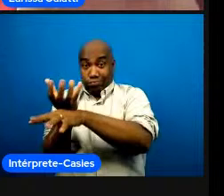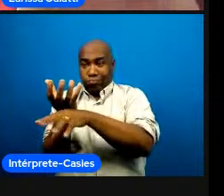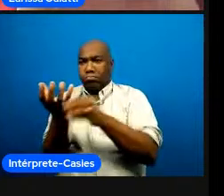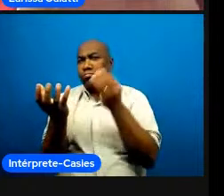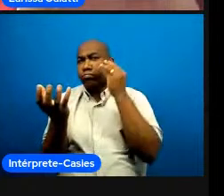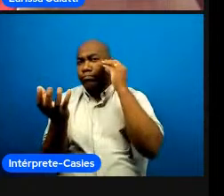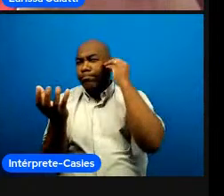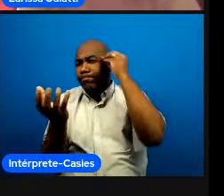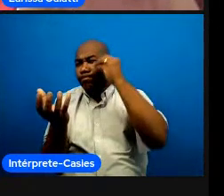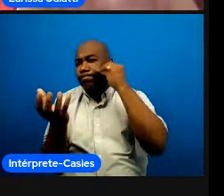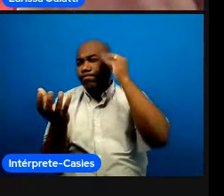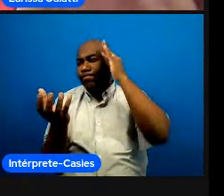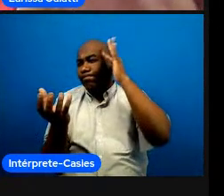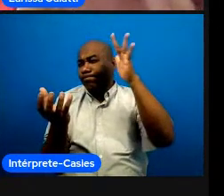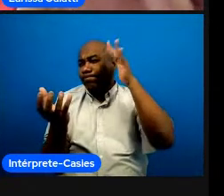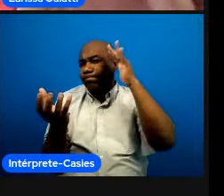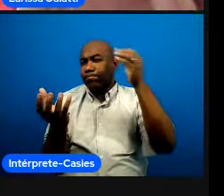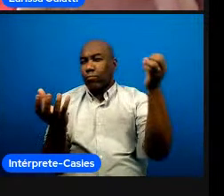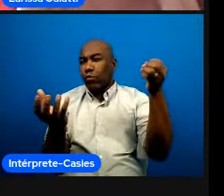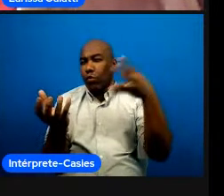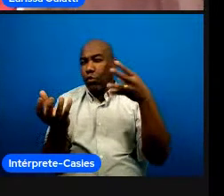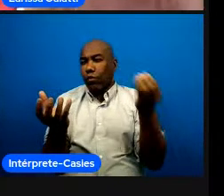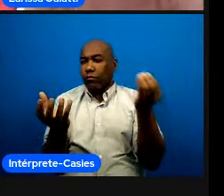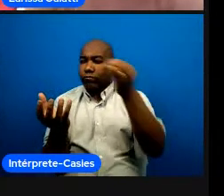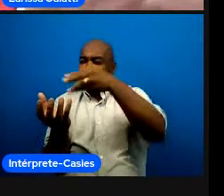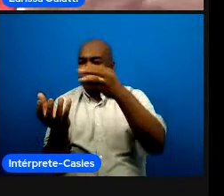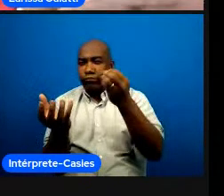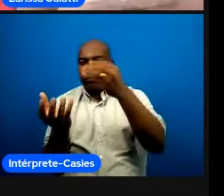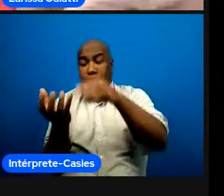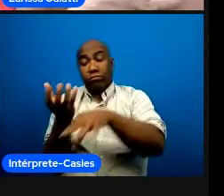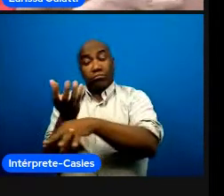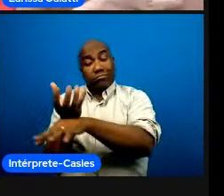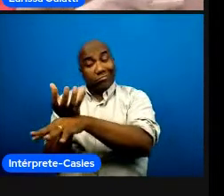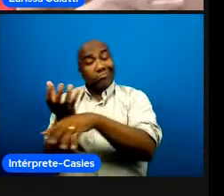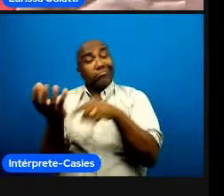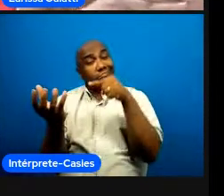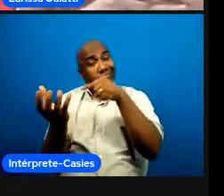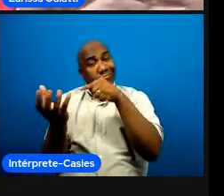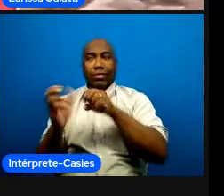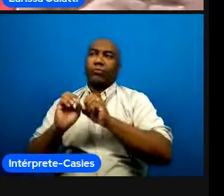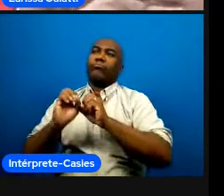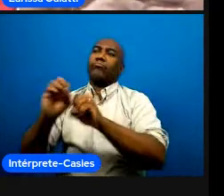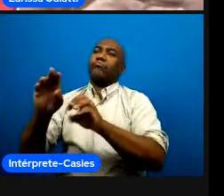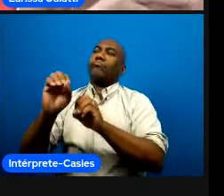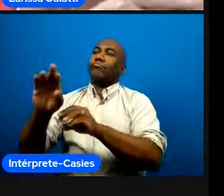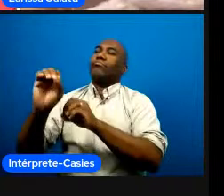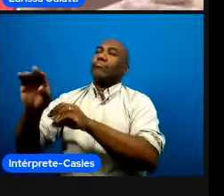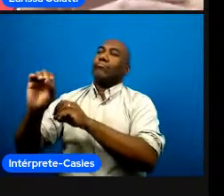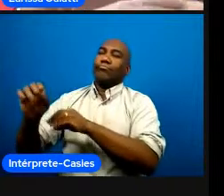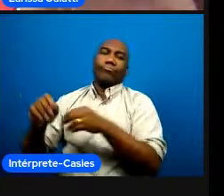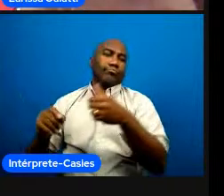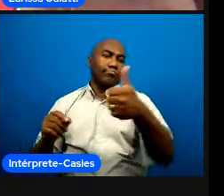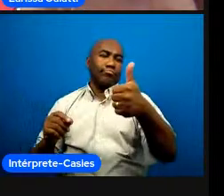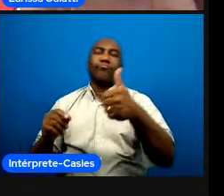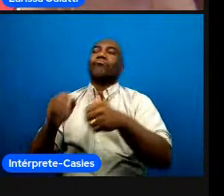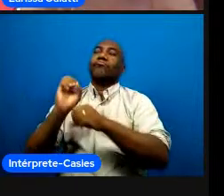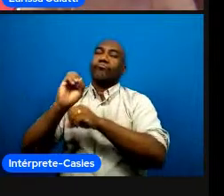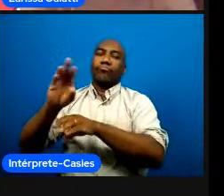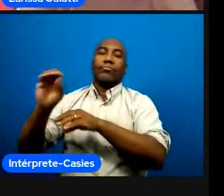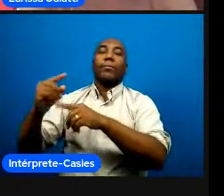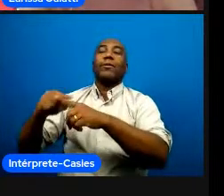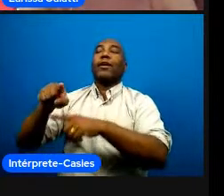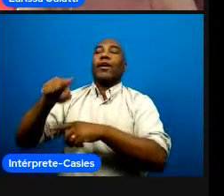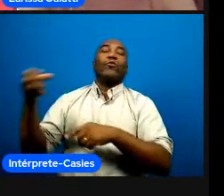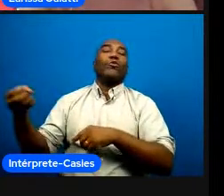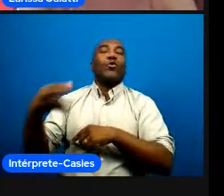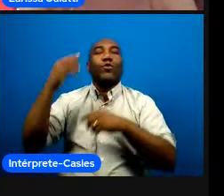treinador e aí a gente foi a gente escolheu uma abordagem abordagem centrada no aprendiz que vai desenhar todo